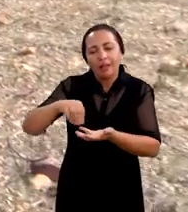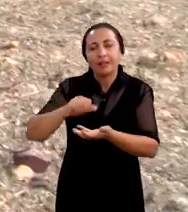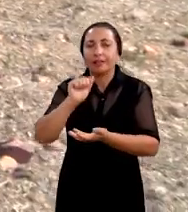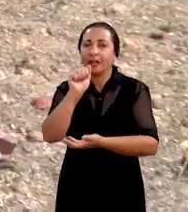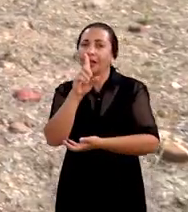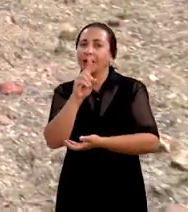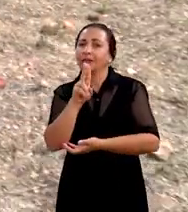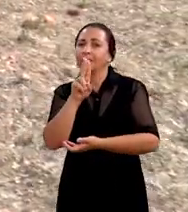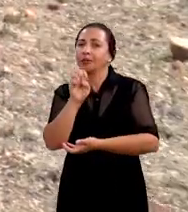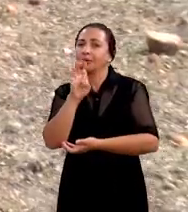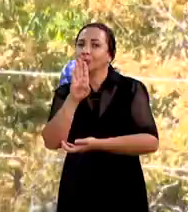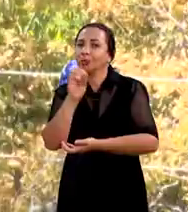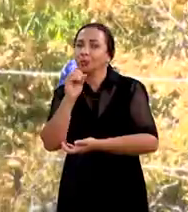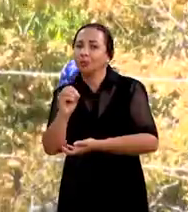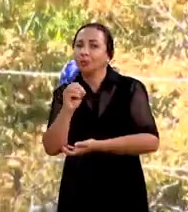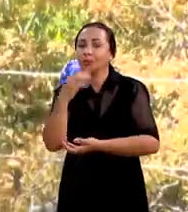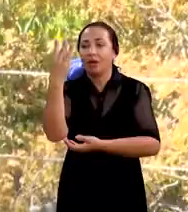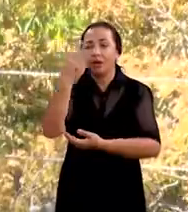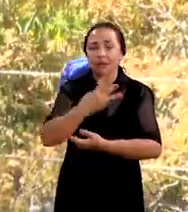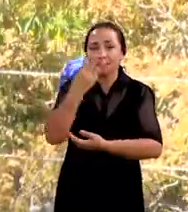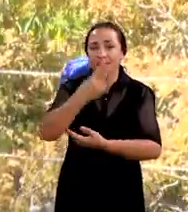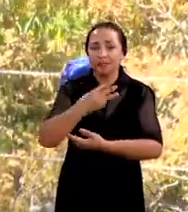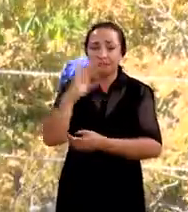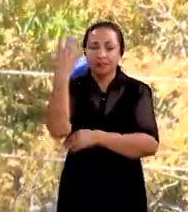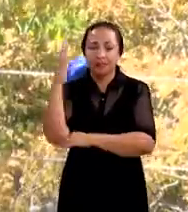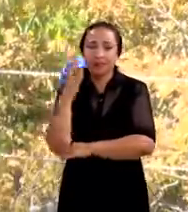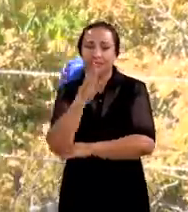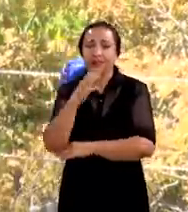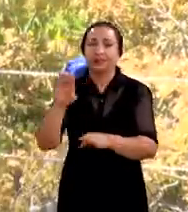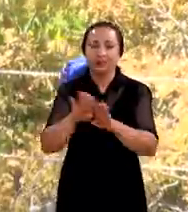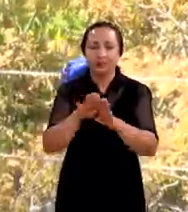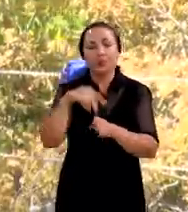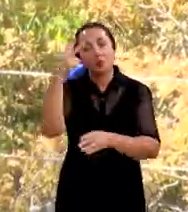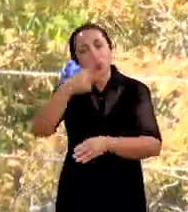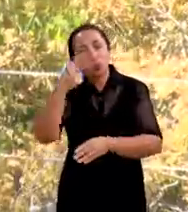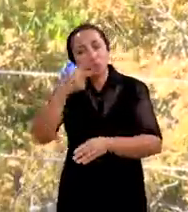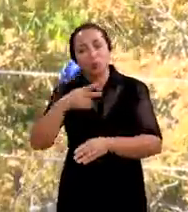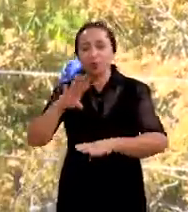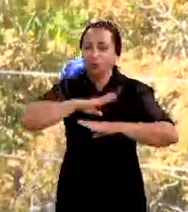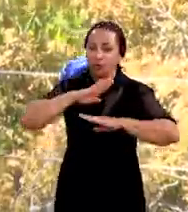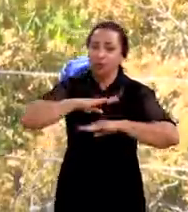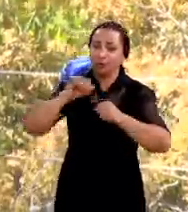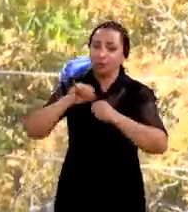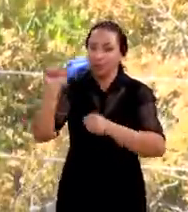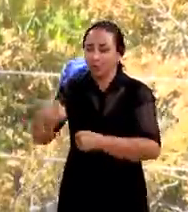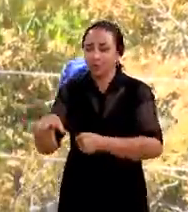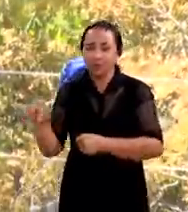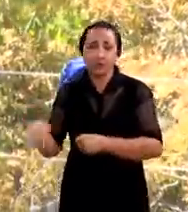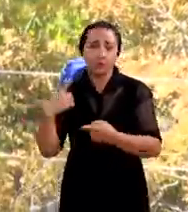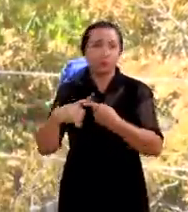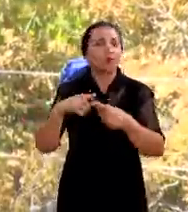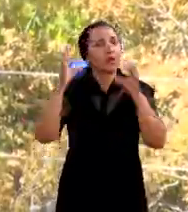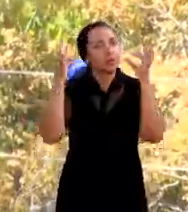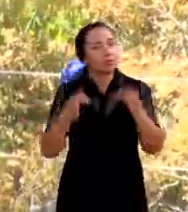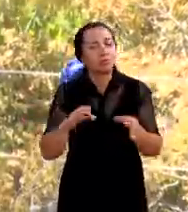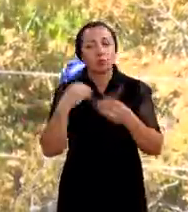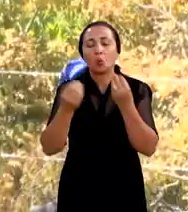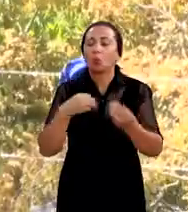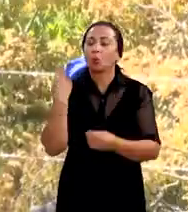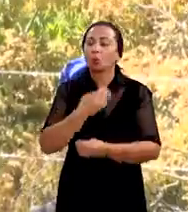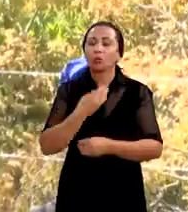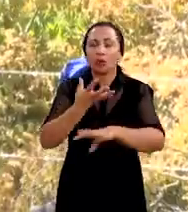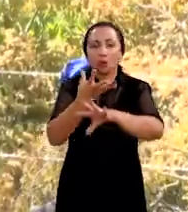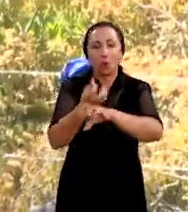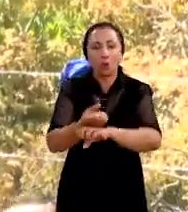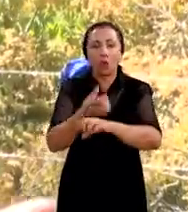inclusive ela adubação orgânica, em três espécies e duas formas de fazer esse plantio. Porque, claro, como a gente